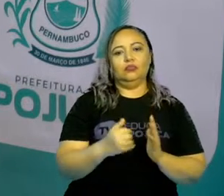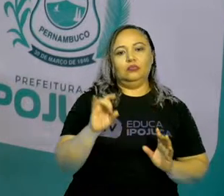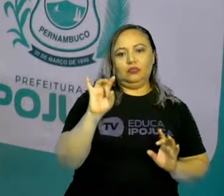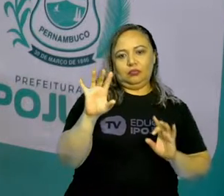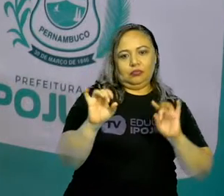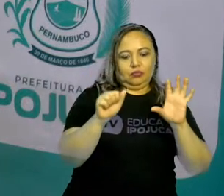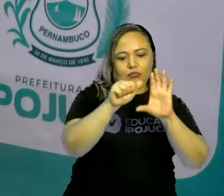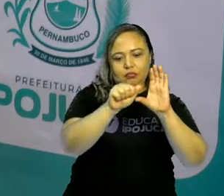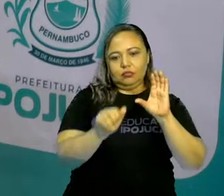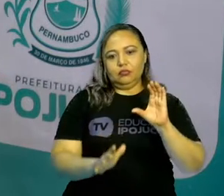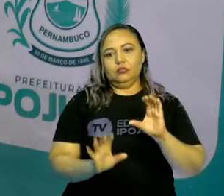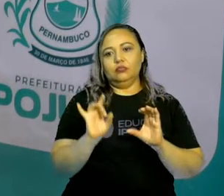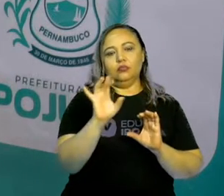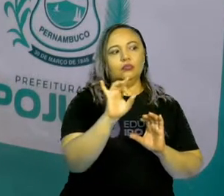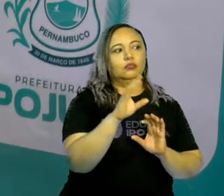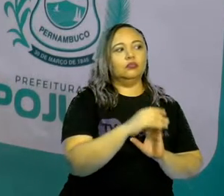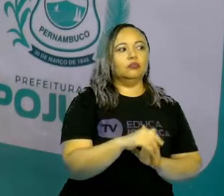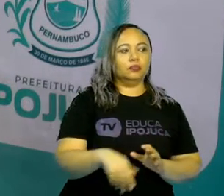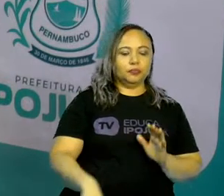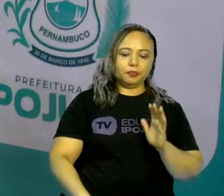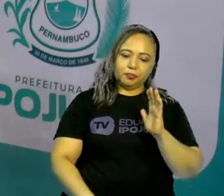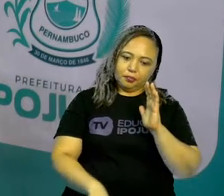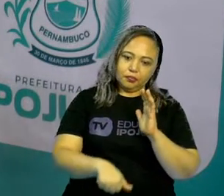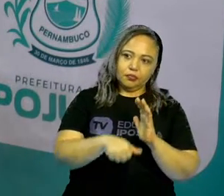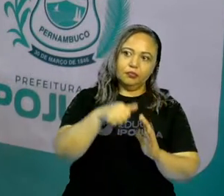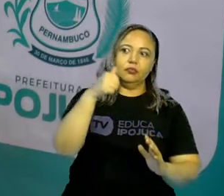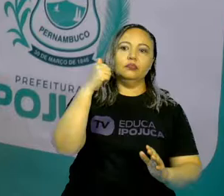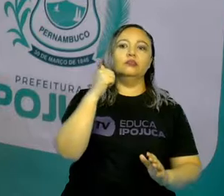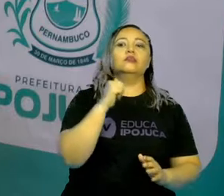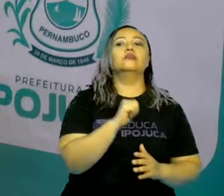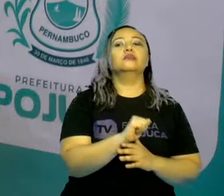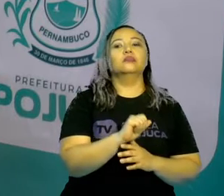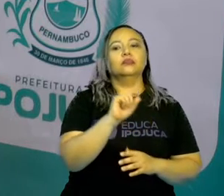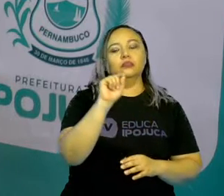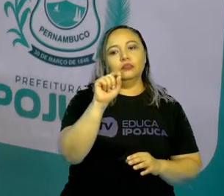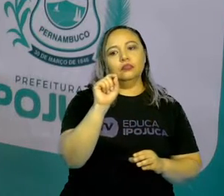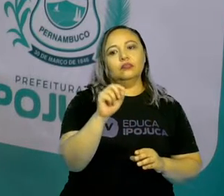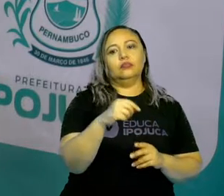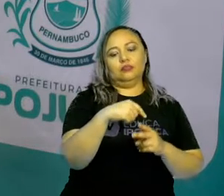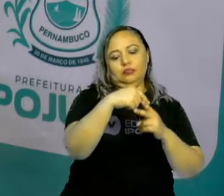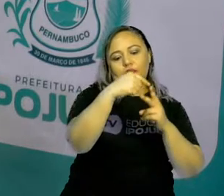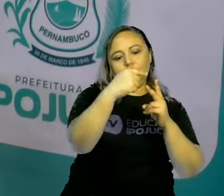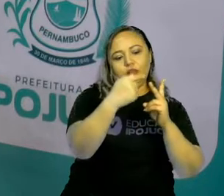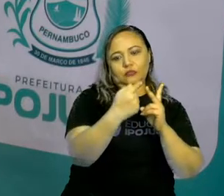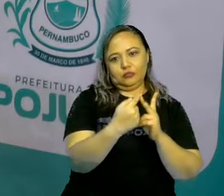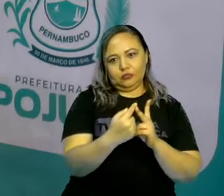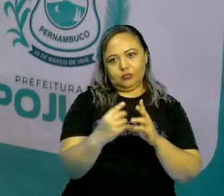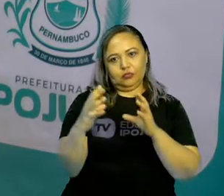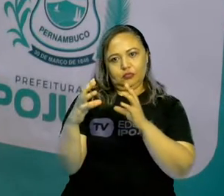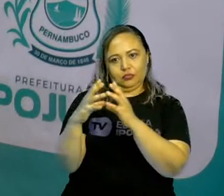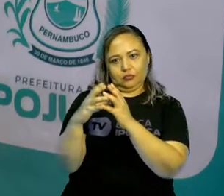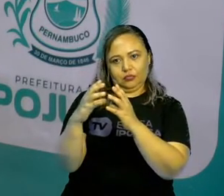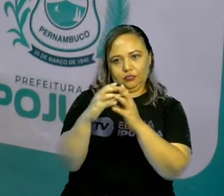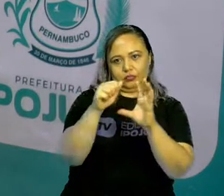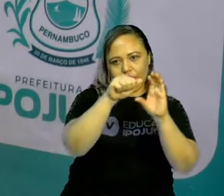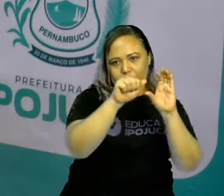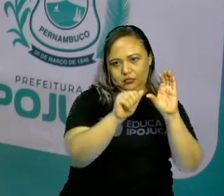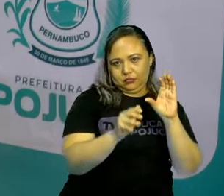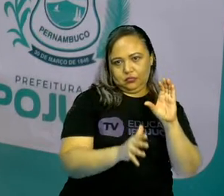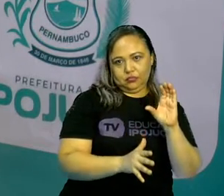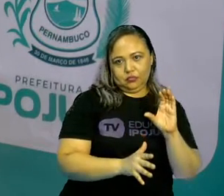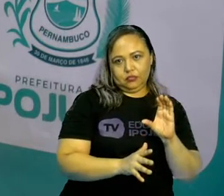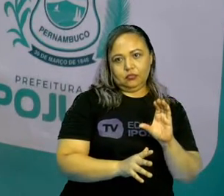de cada um. Então, aqui. Primeiro, nós sabemos que os animais se classificam em dois grandes grupos, que são